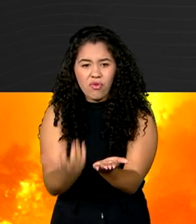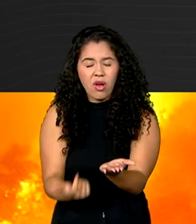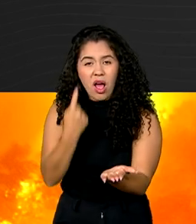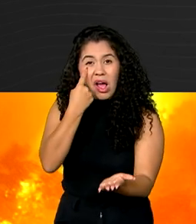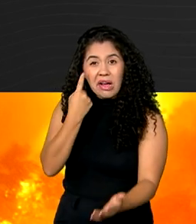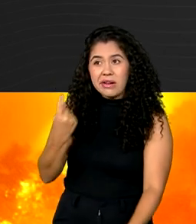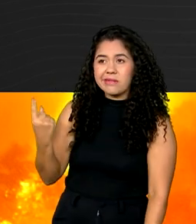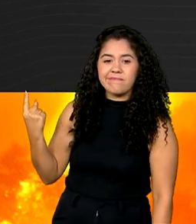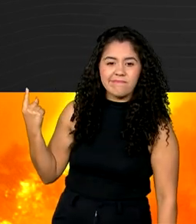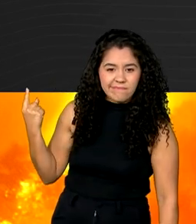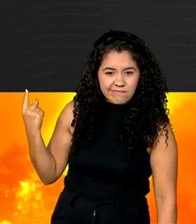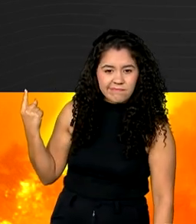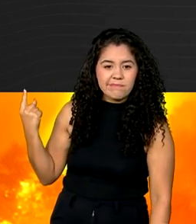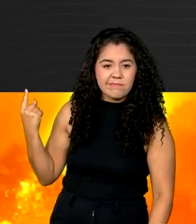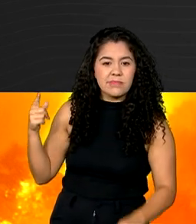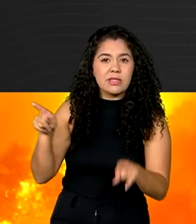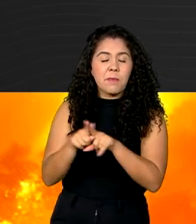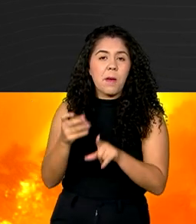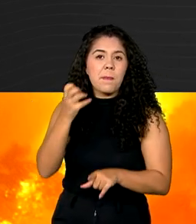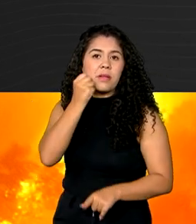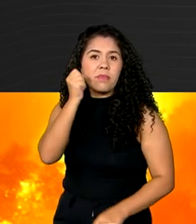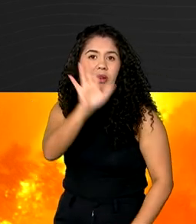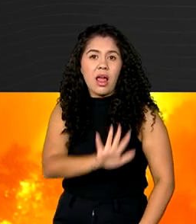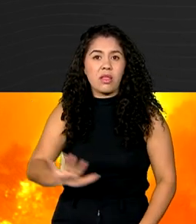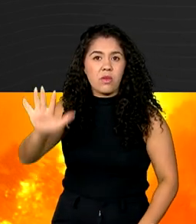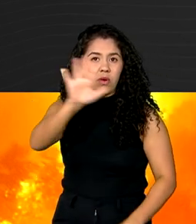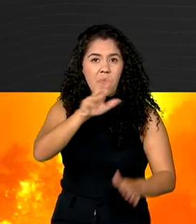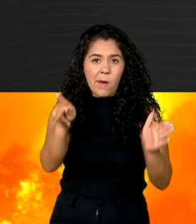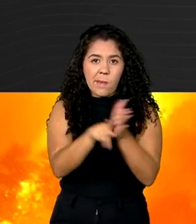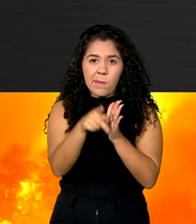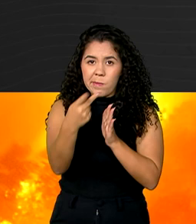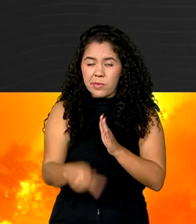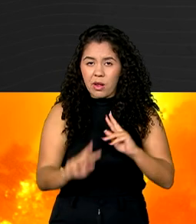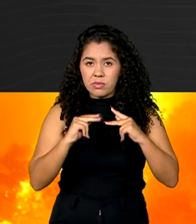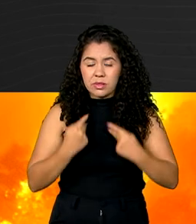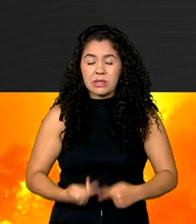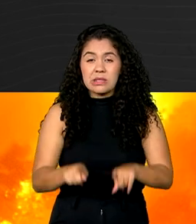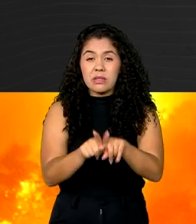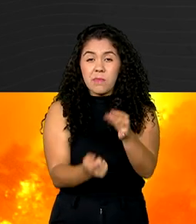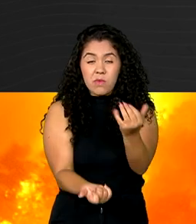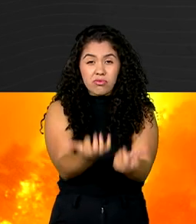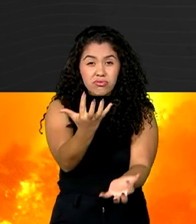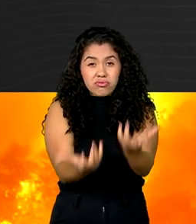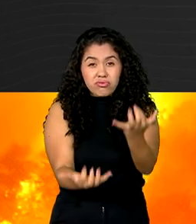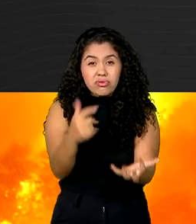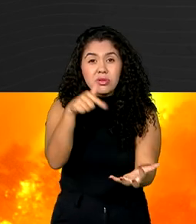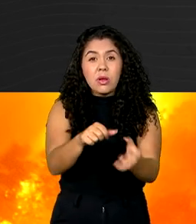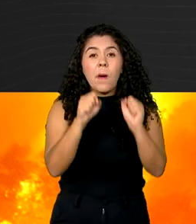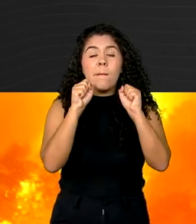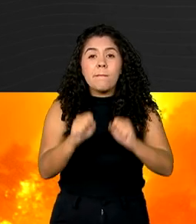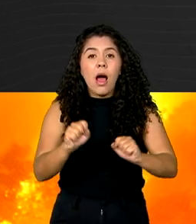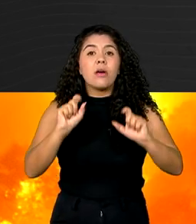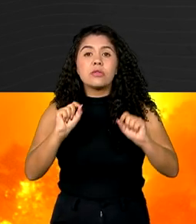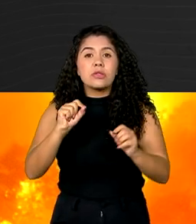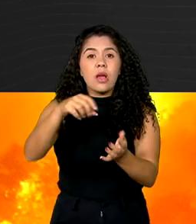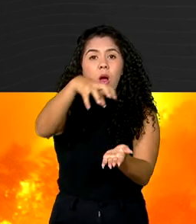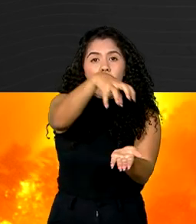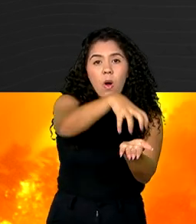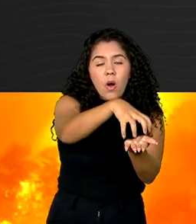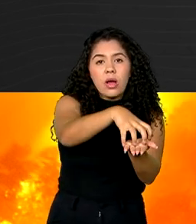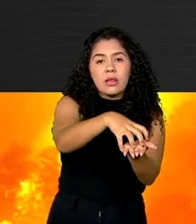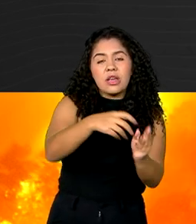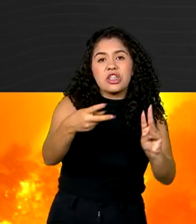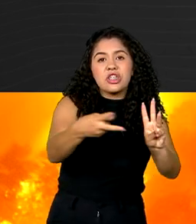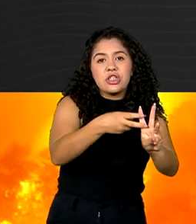biodiversidade e patrimônio natural da humanidade. O incêndio também pode chegar à aldeia indígena do povo Guató,